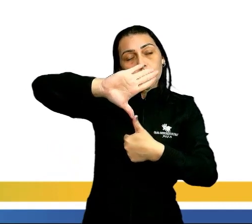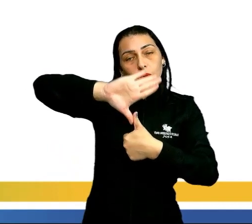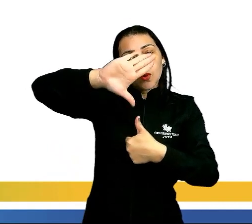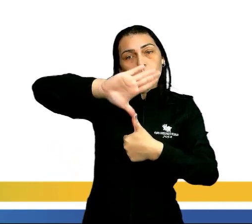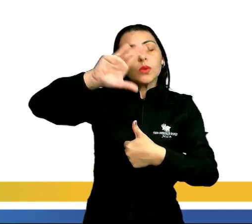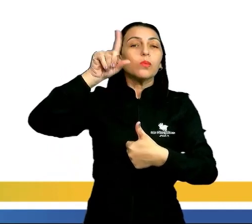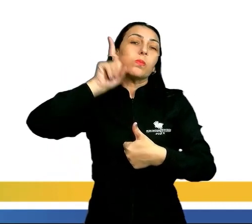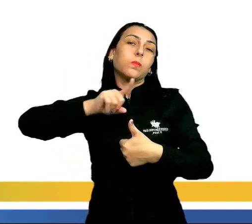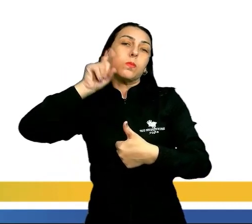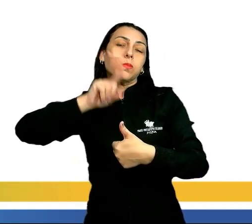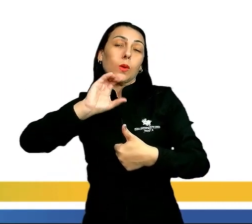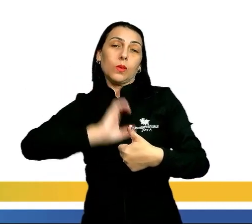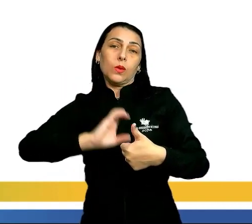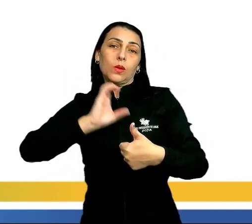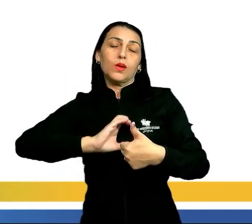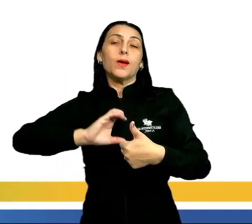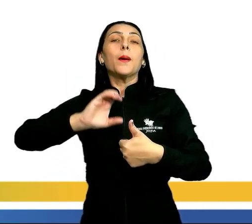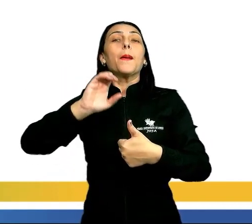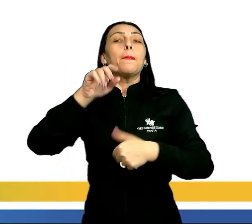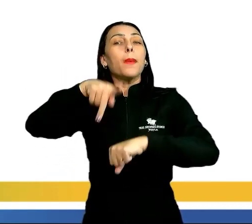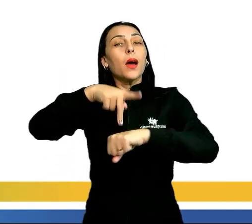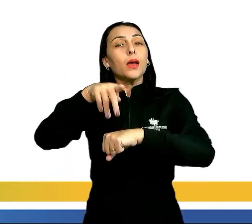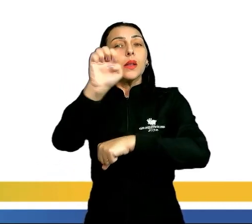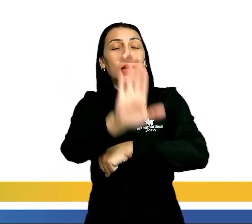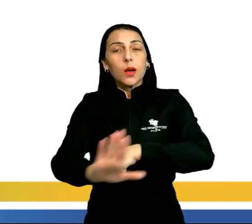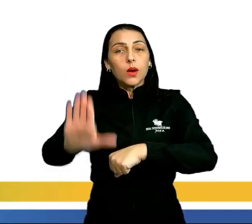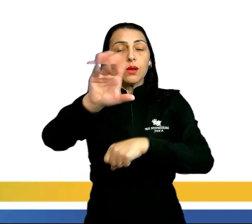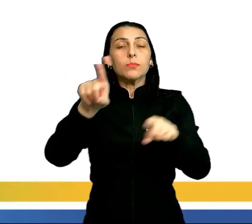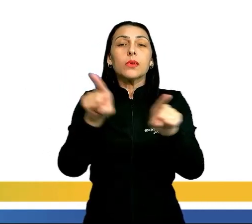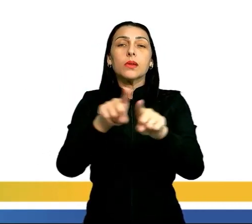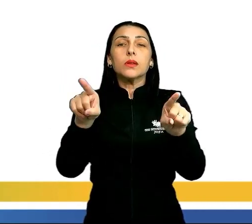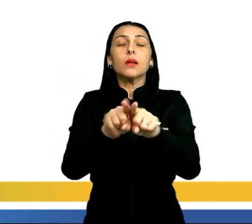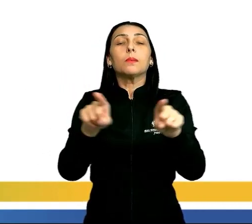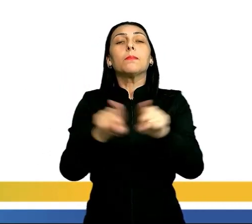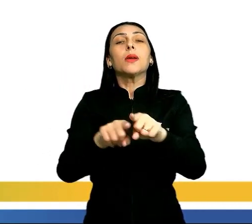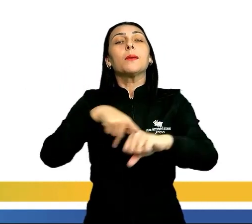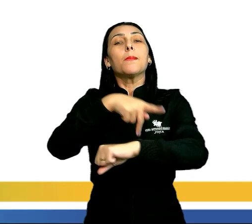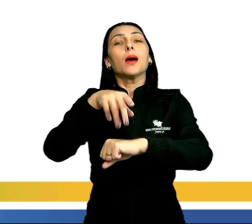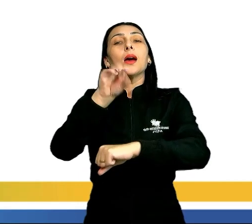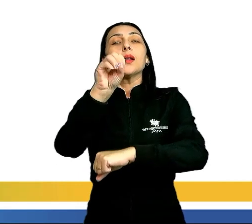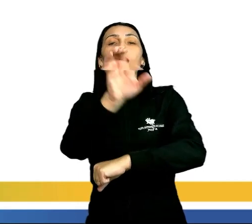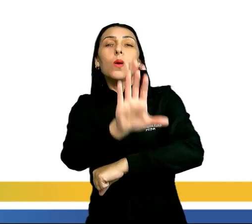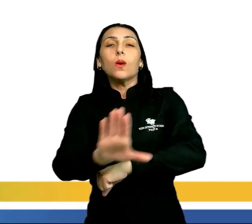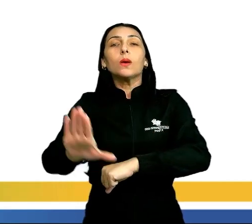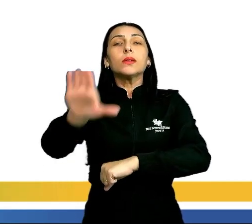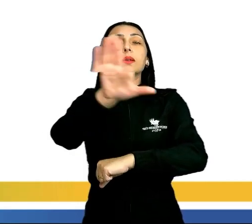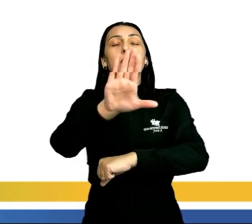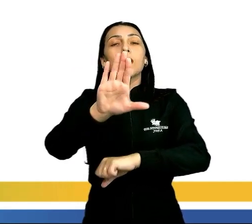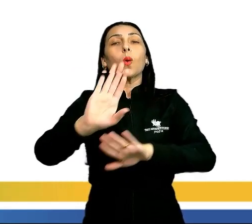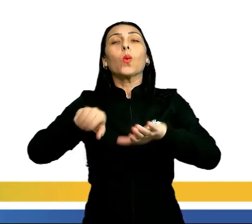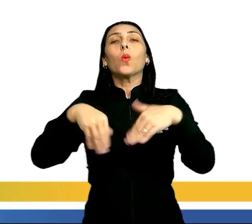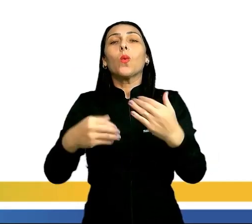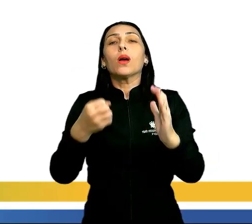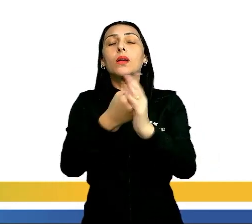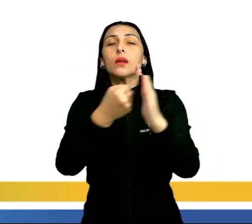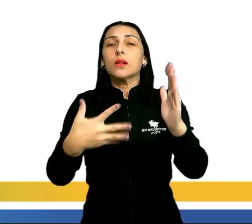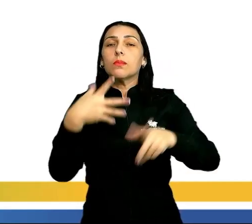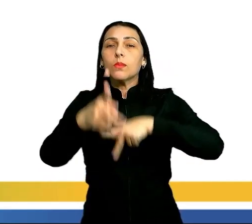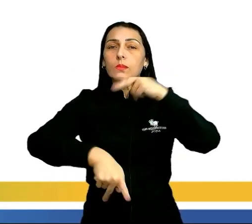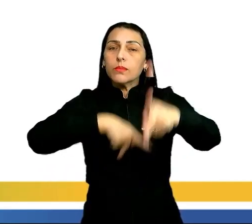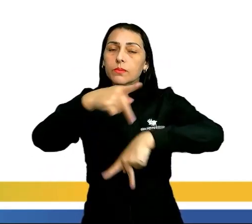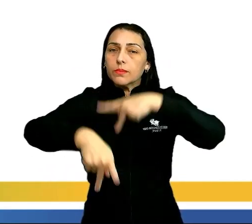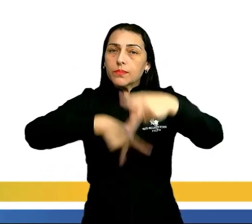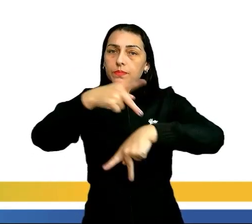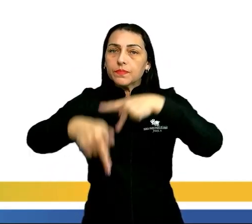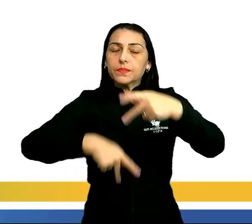Estados Unidos, países da Europa e até mesmo países da Oceania. Quais seriam as características populacionais